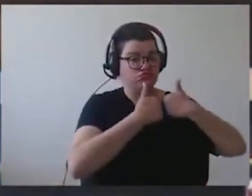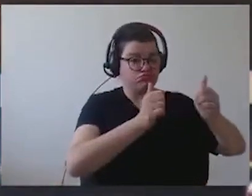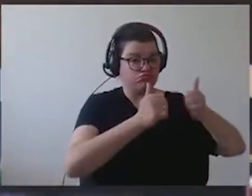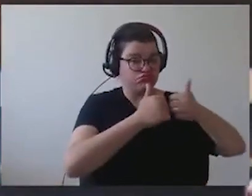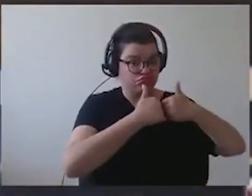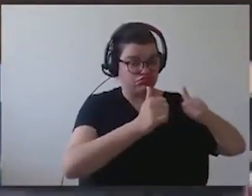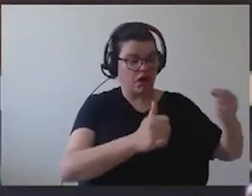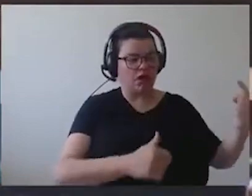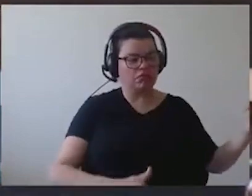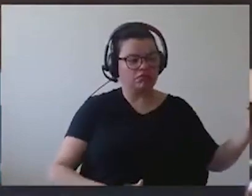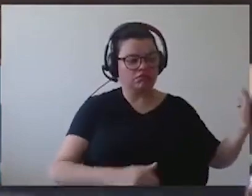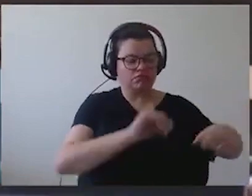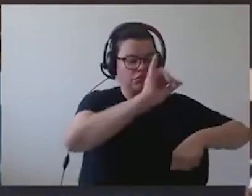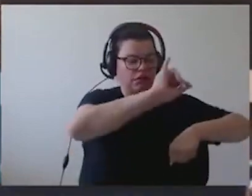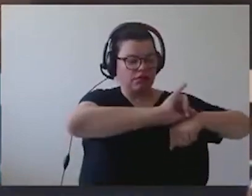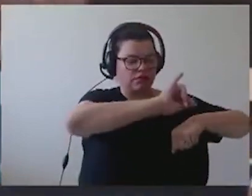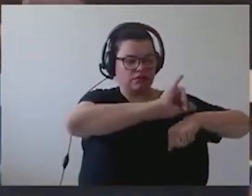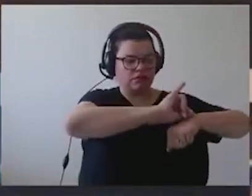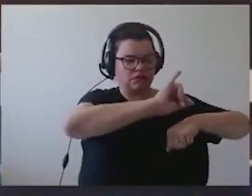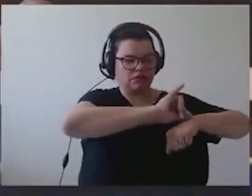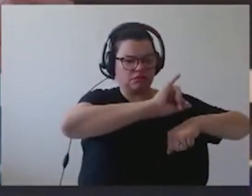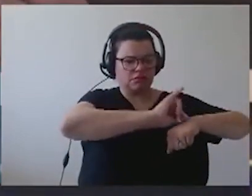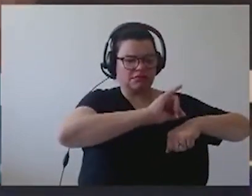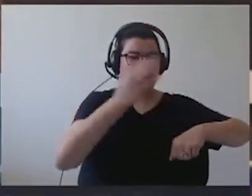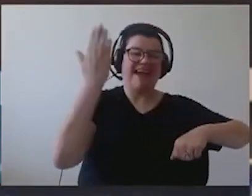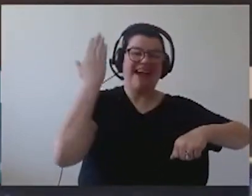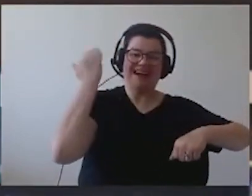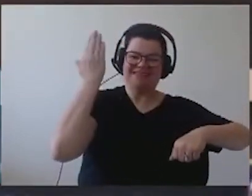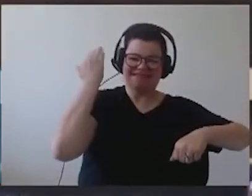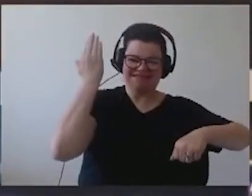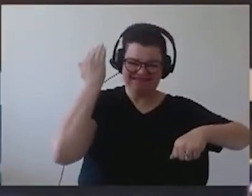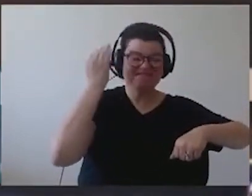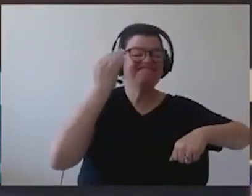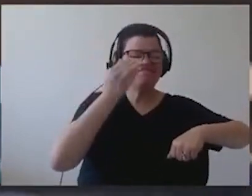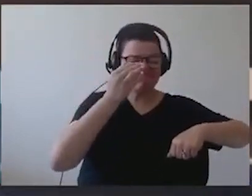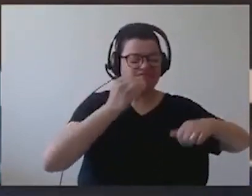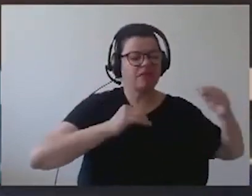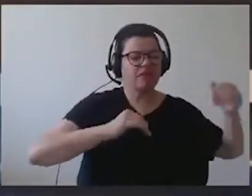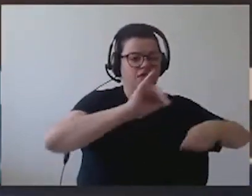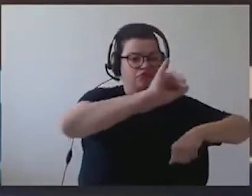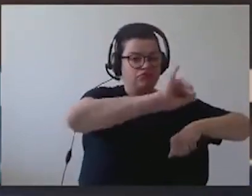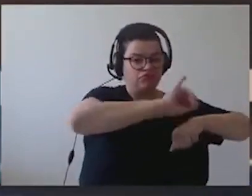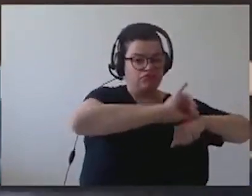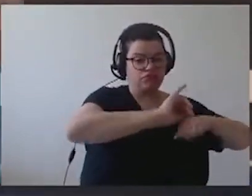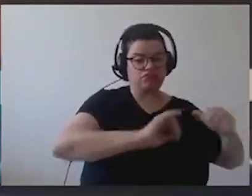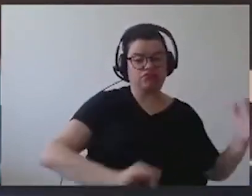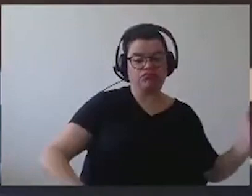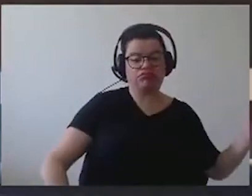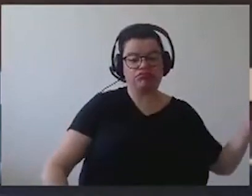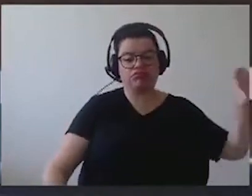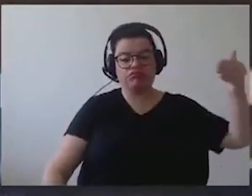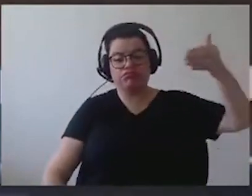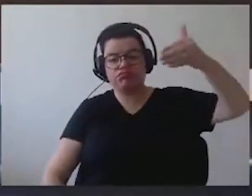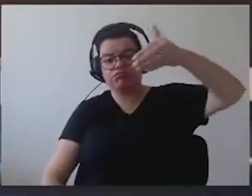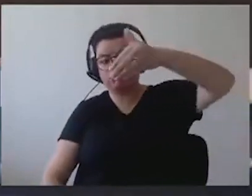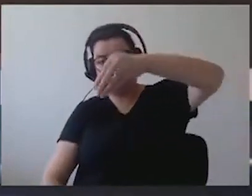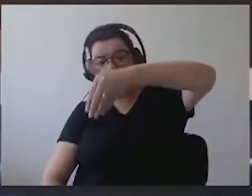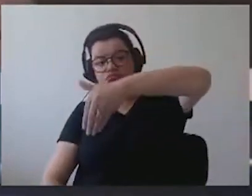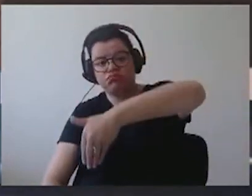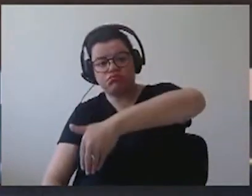Curitiba, que fazia a ligação do centro da cidade de Curitiba ao aeroporto de São José dos Pinhais, não opera mais.